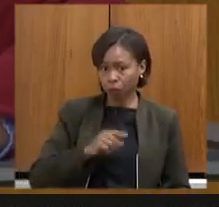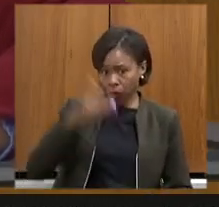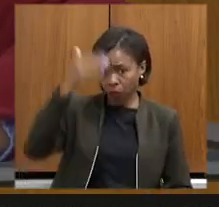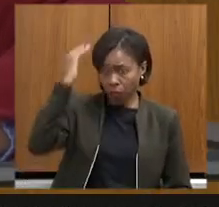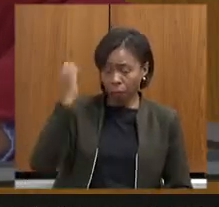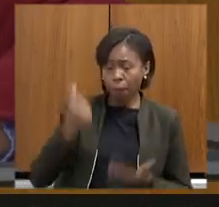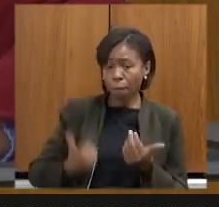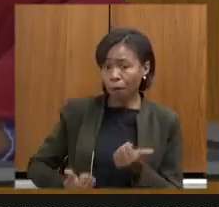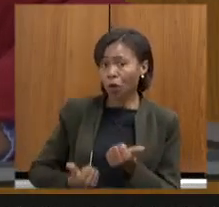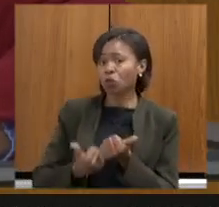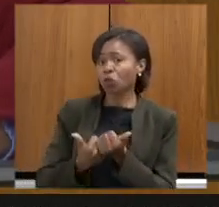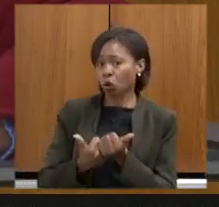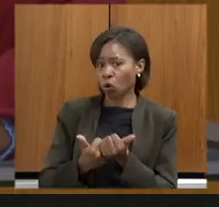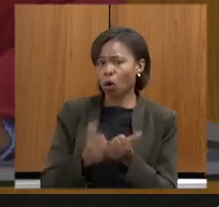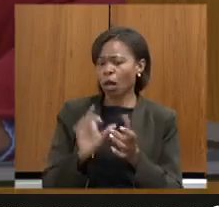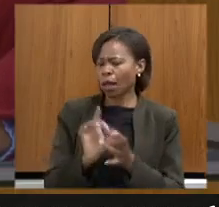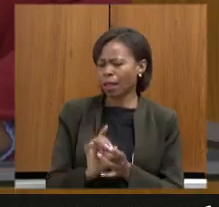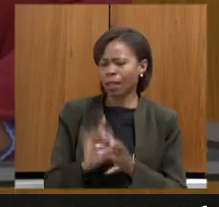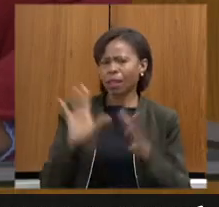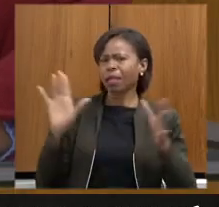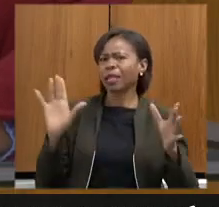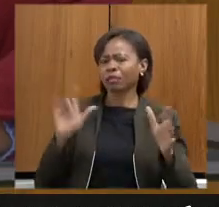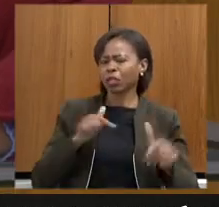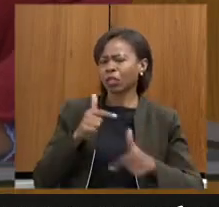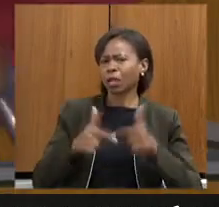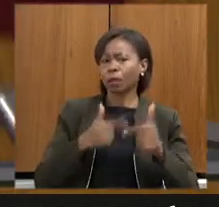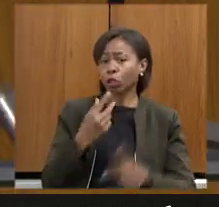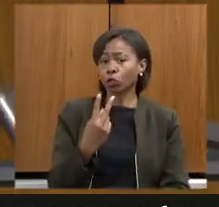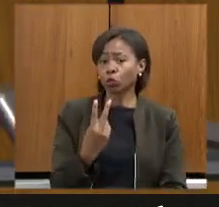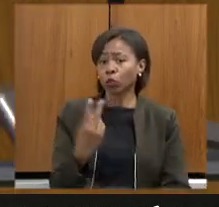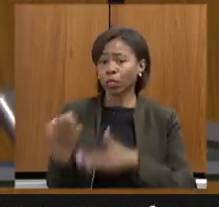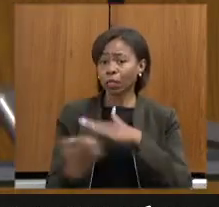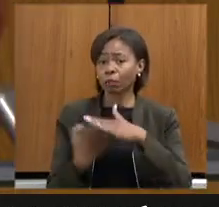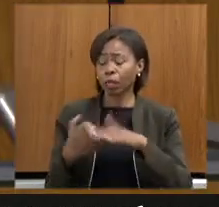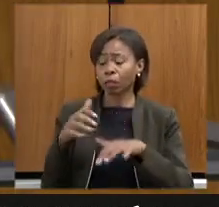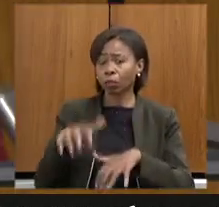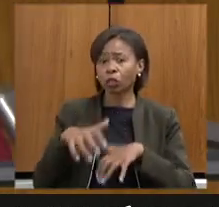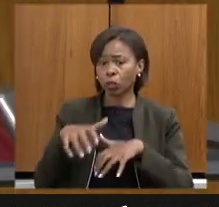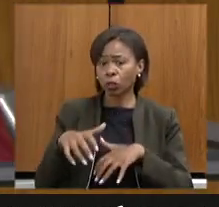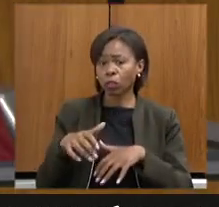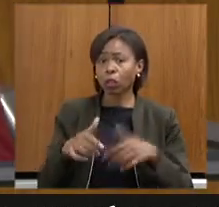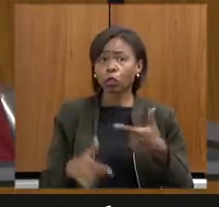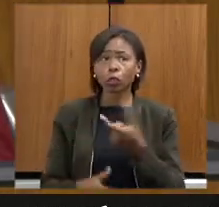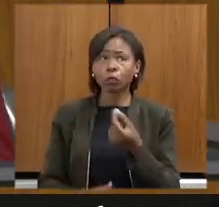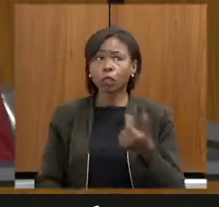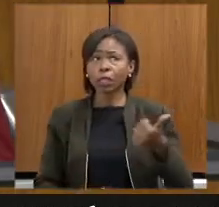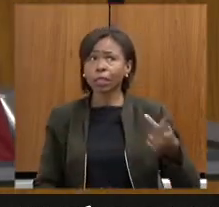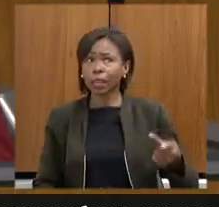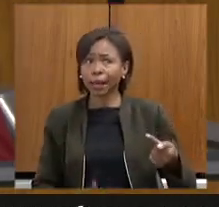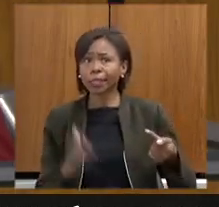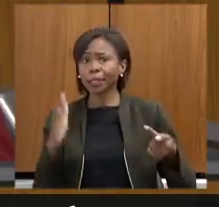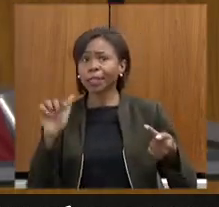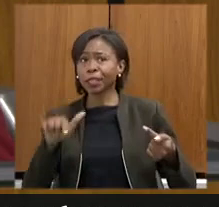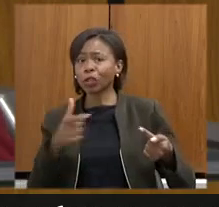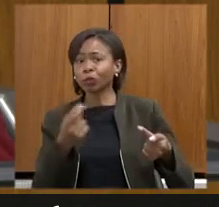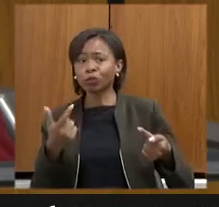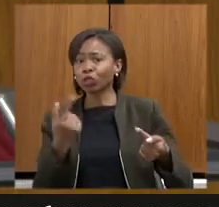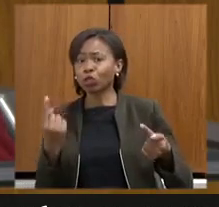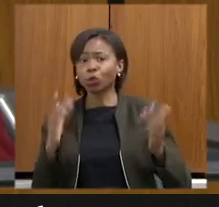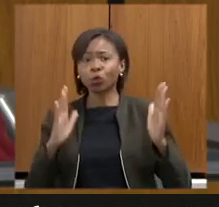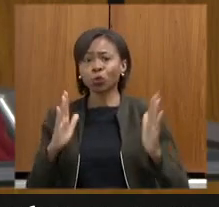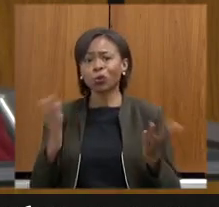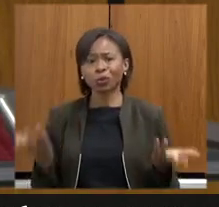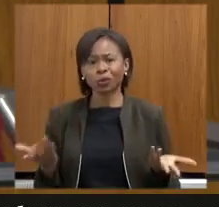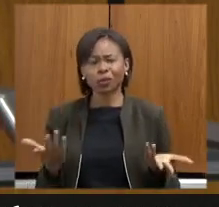e as atividades de duas mineradoras entre 2017 e 2021 é um escarne é uma vergonha é